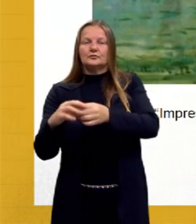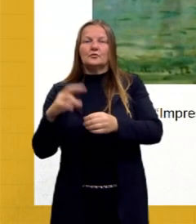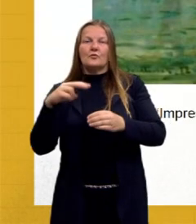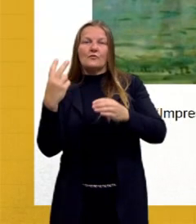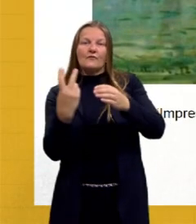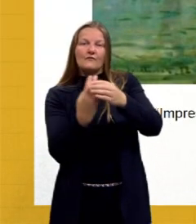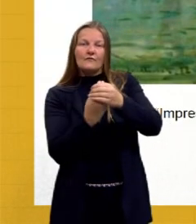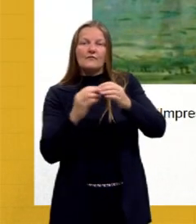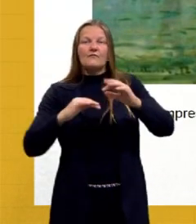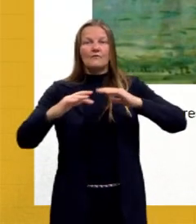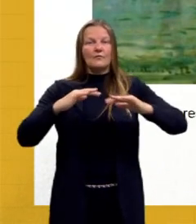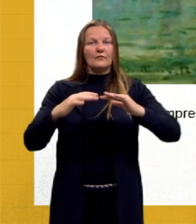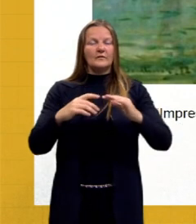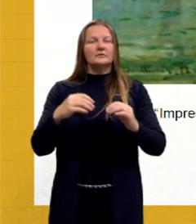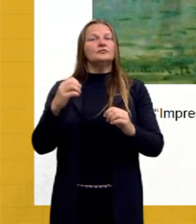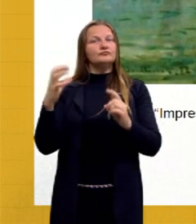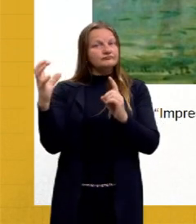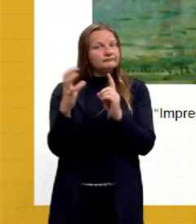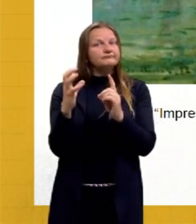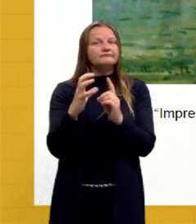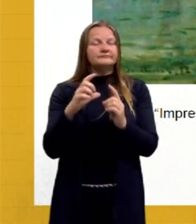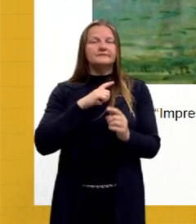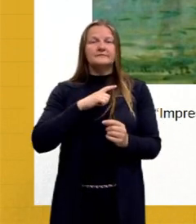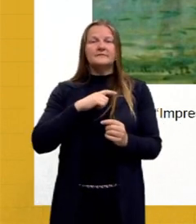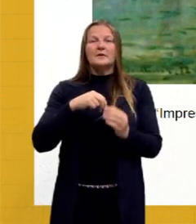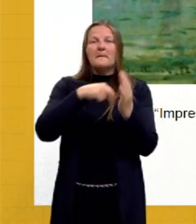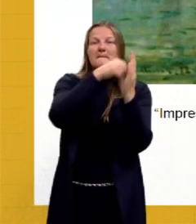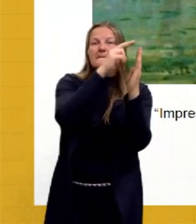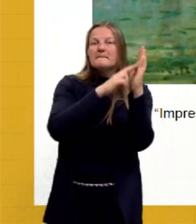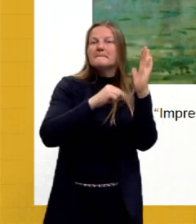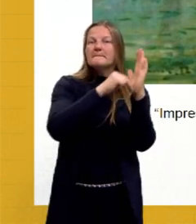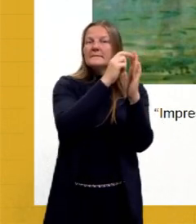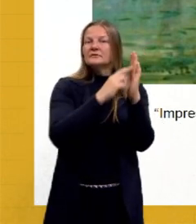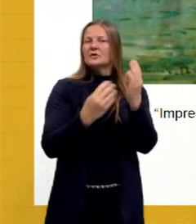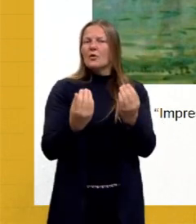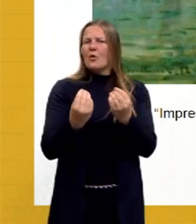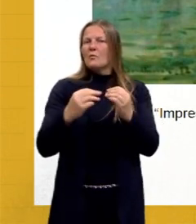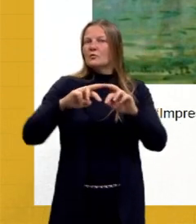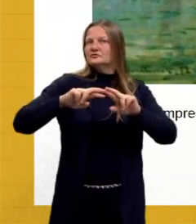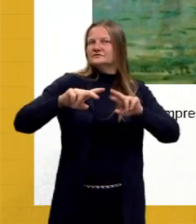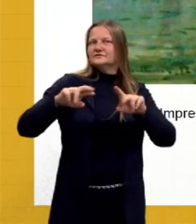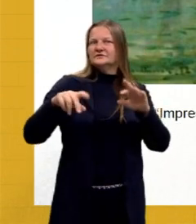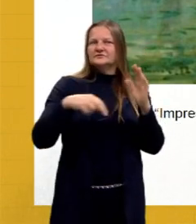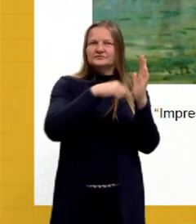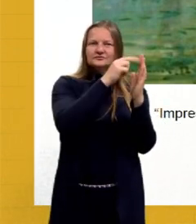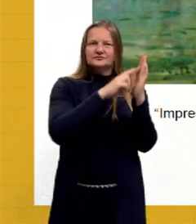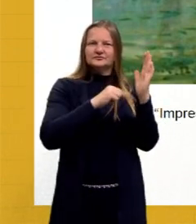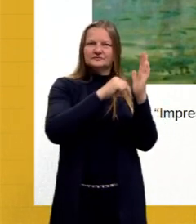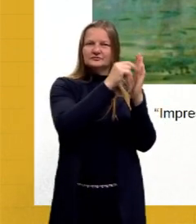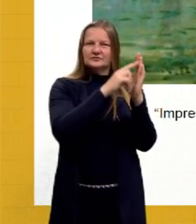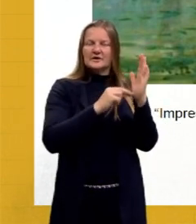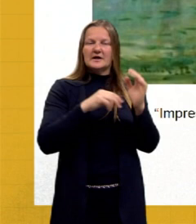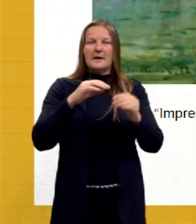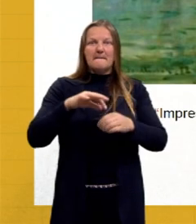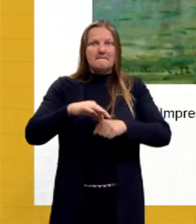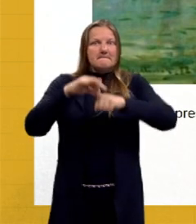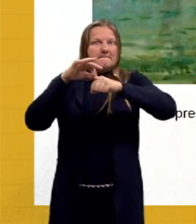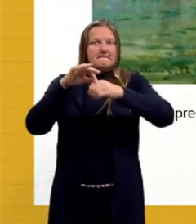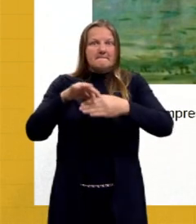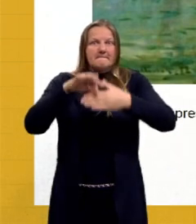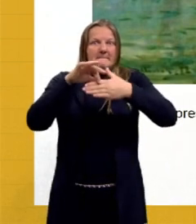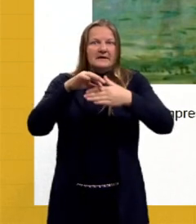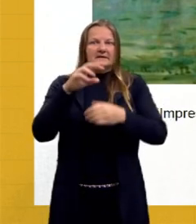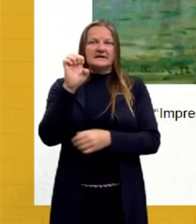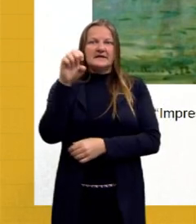vanguarda, eles interferem justamente na técnica da pintura, principalmente com ênfase na pintura. É claro que também se